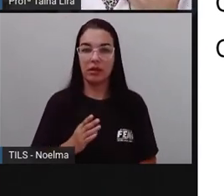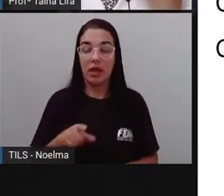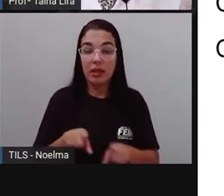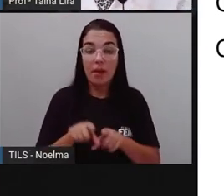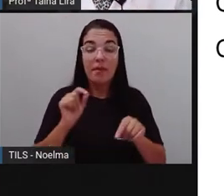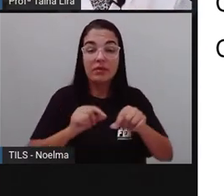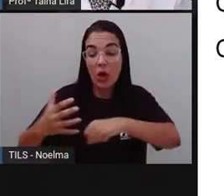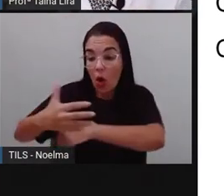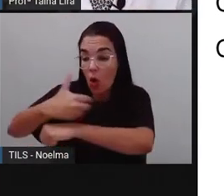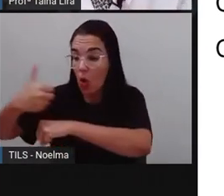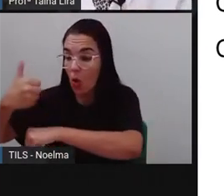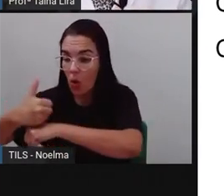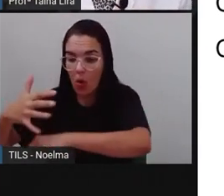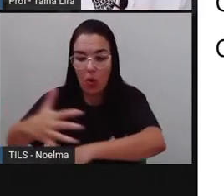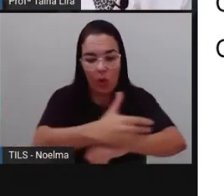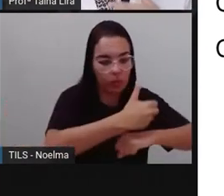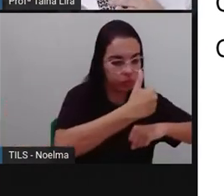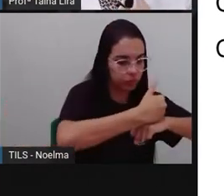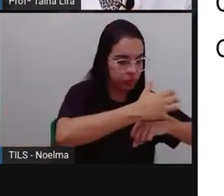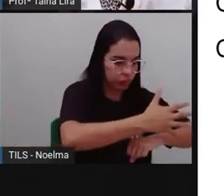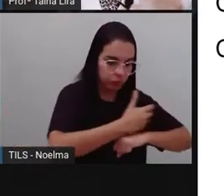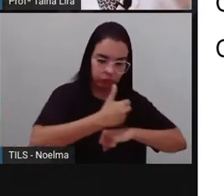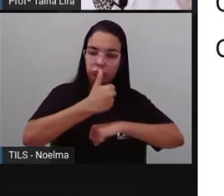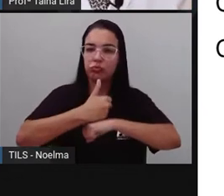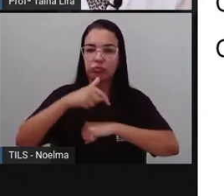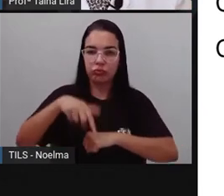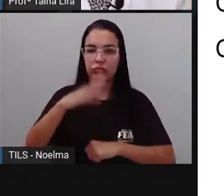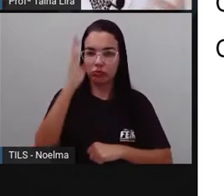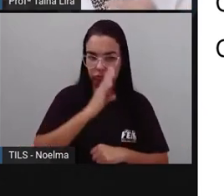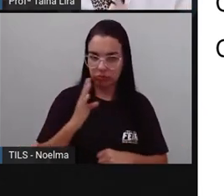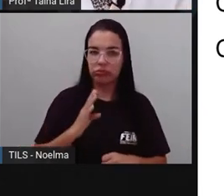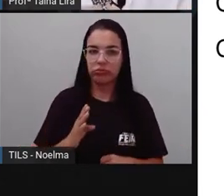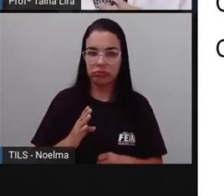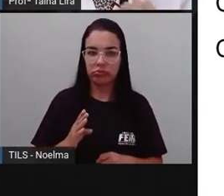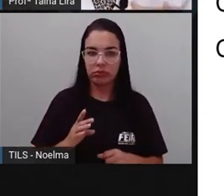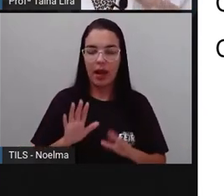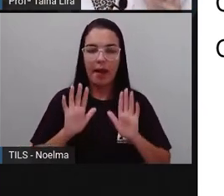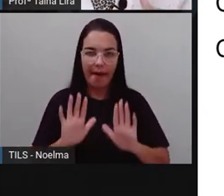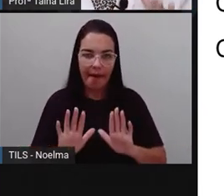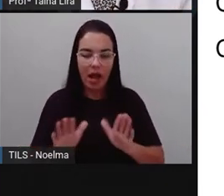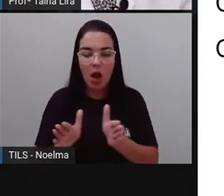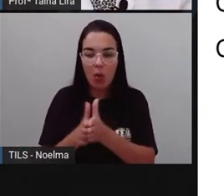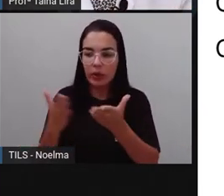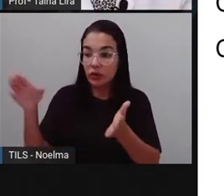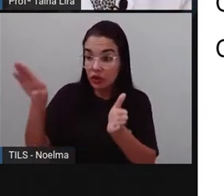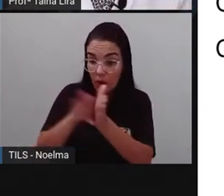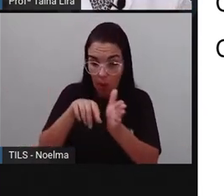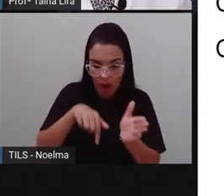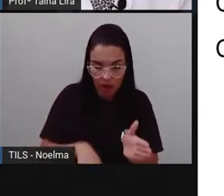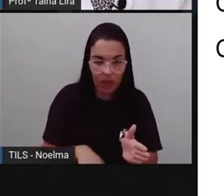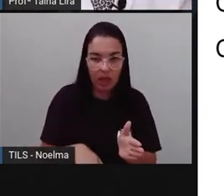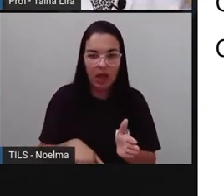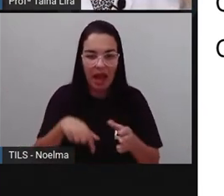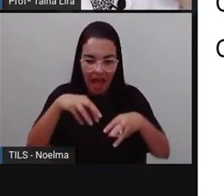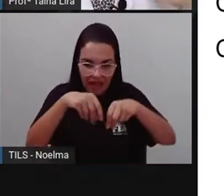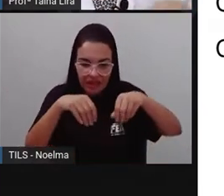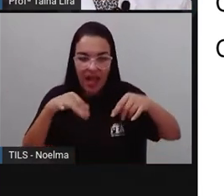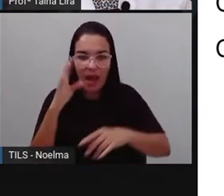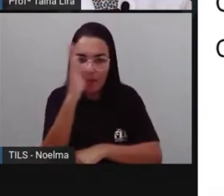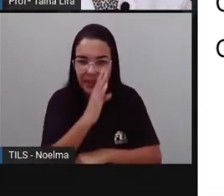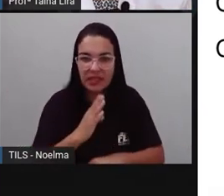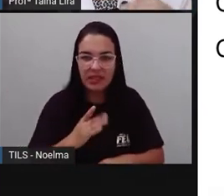Como assim, pró? Bom, quando eles chegaram, nossa terra não era desabitada, não, porque tínhamos os